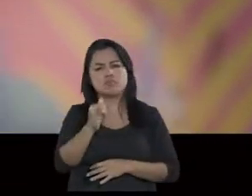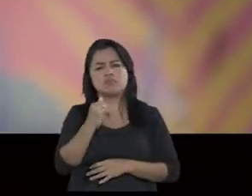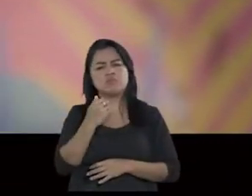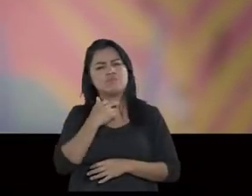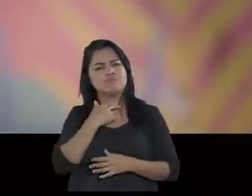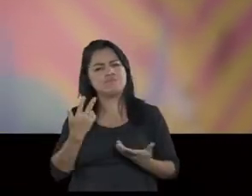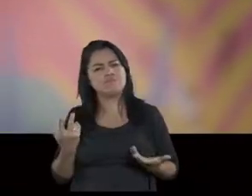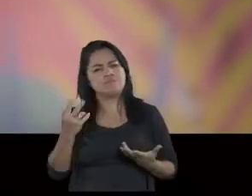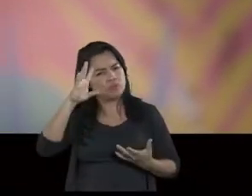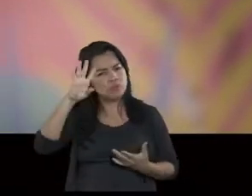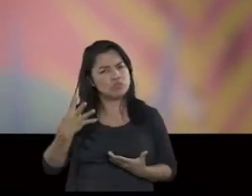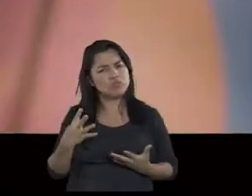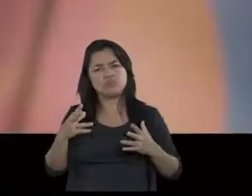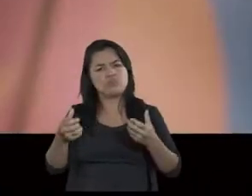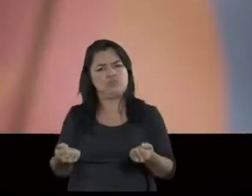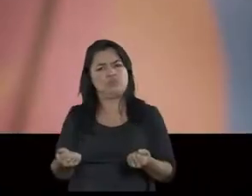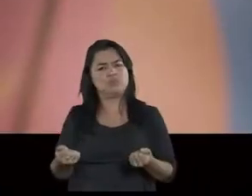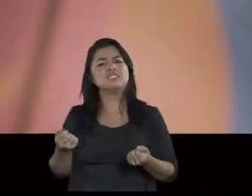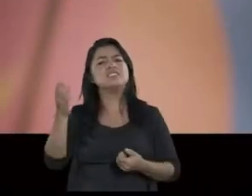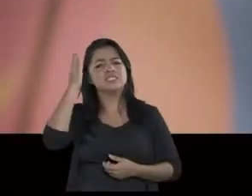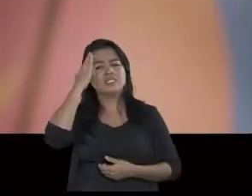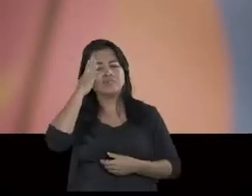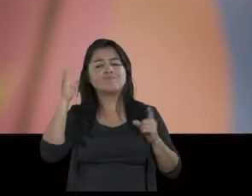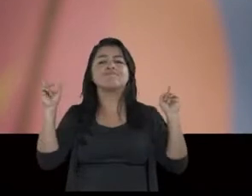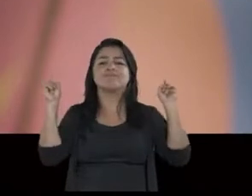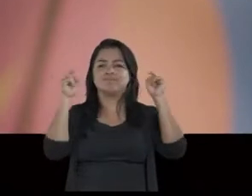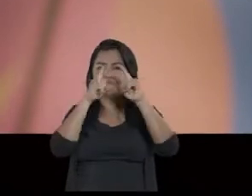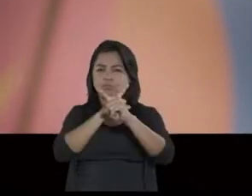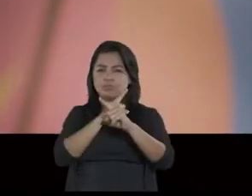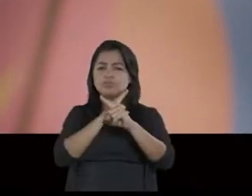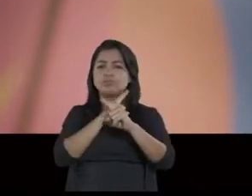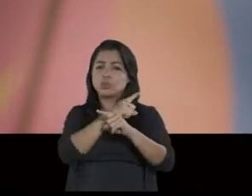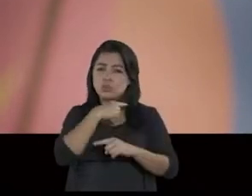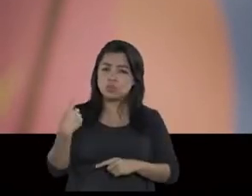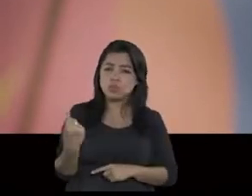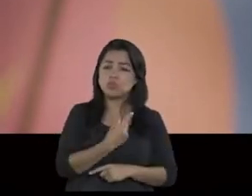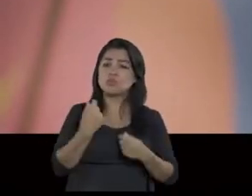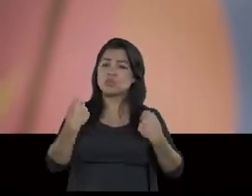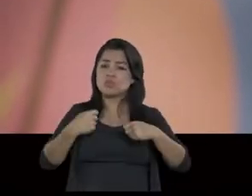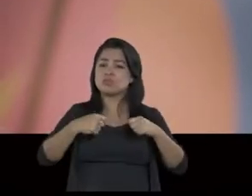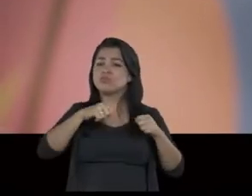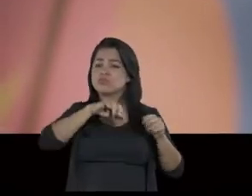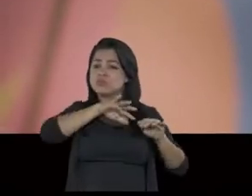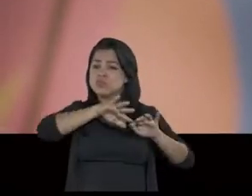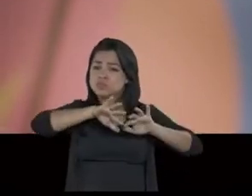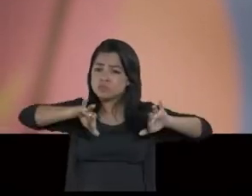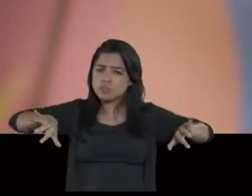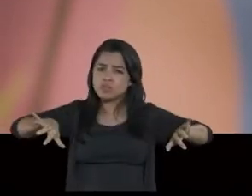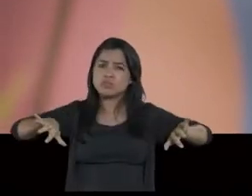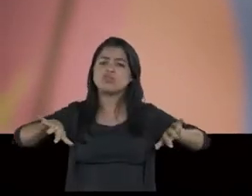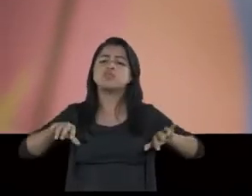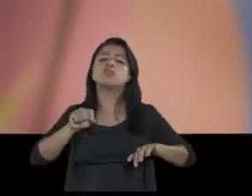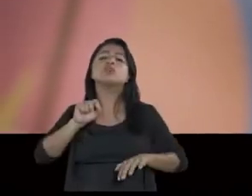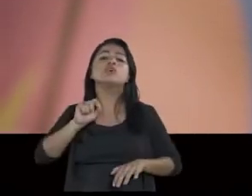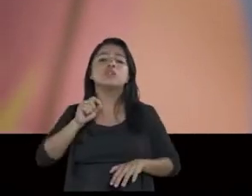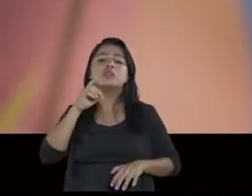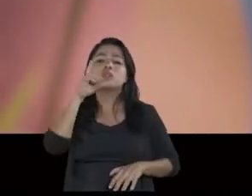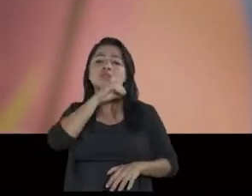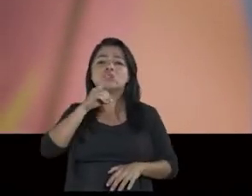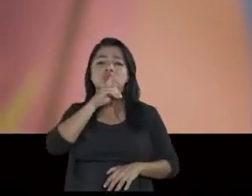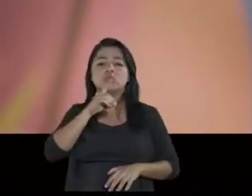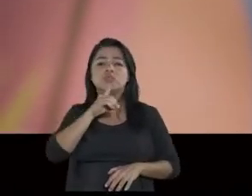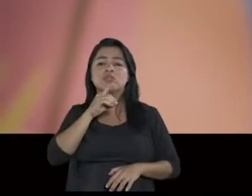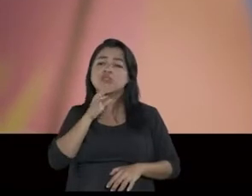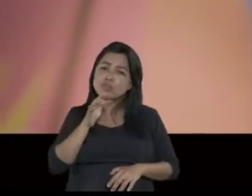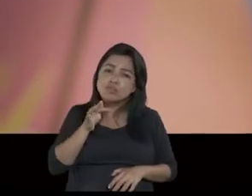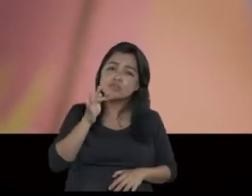não resolve as coisas. Eu sei o quanto é difícil, mas a gente precisa separar as coisas. O que está em jogo domingo é